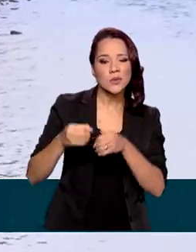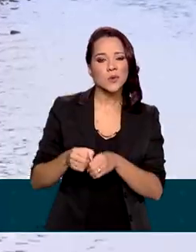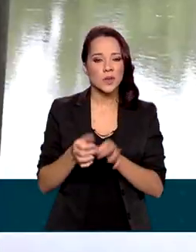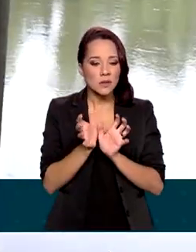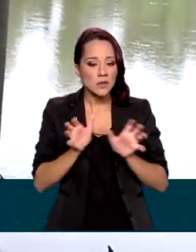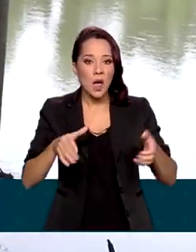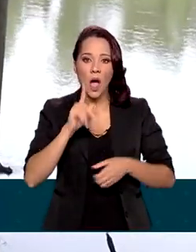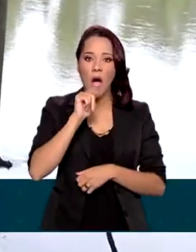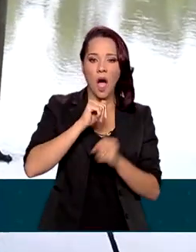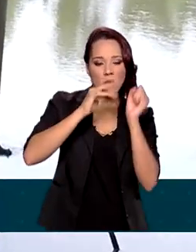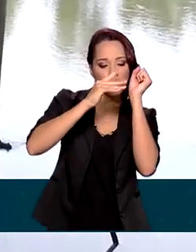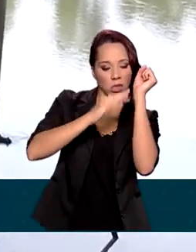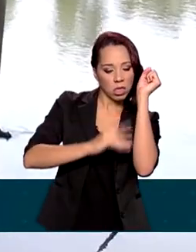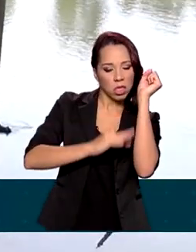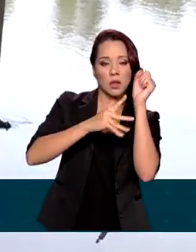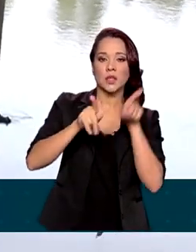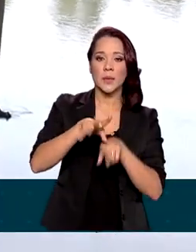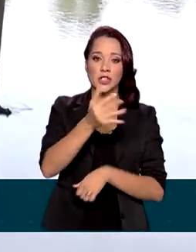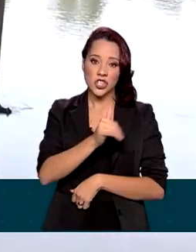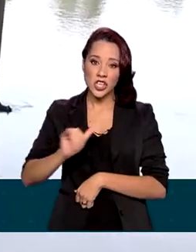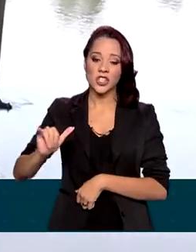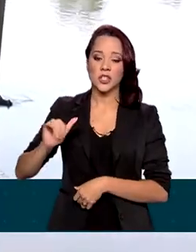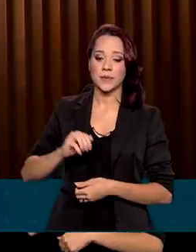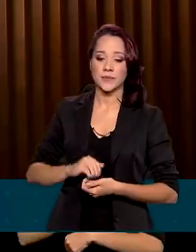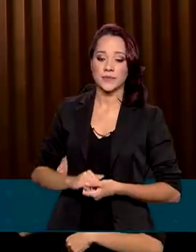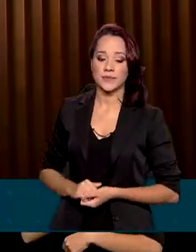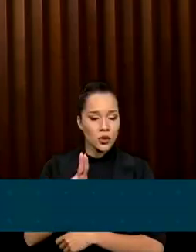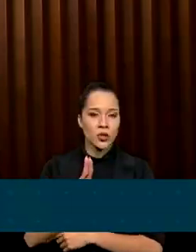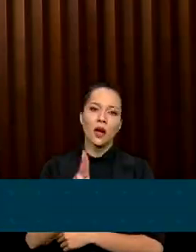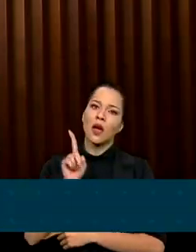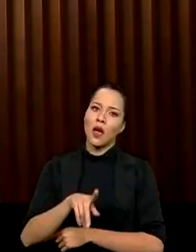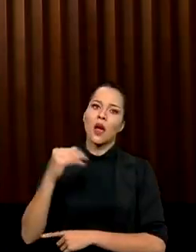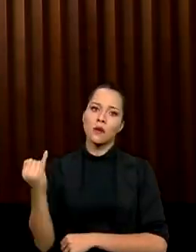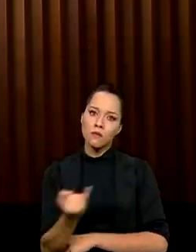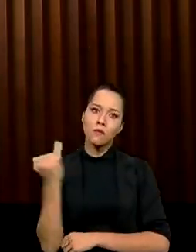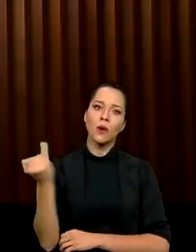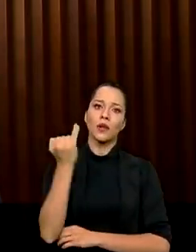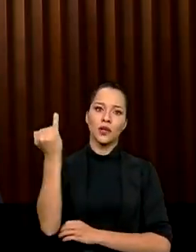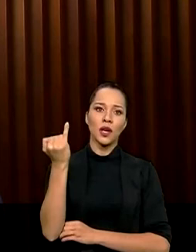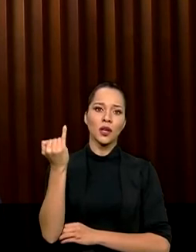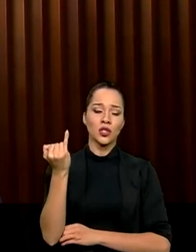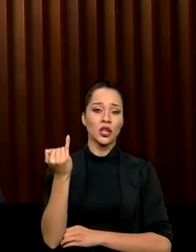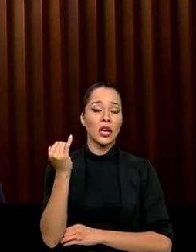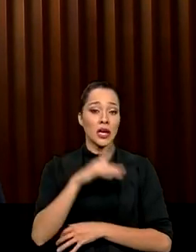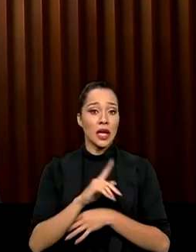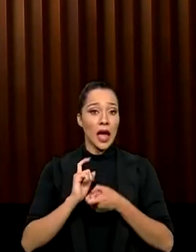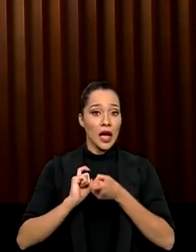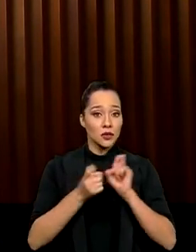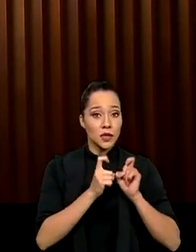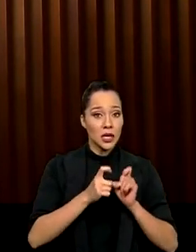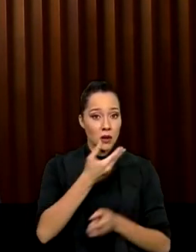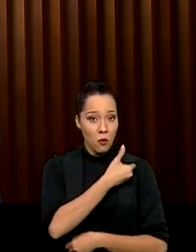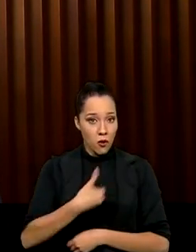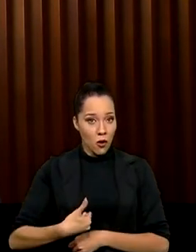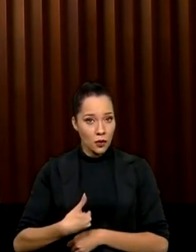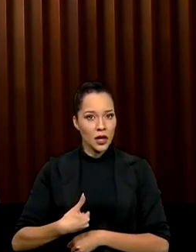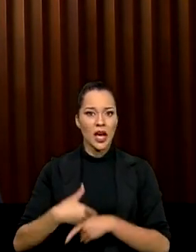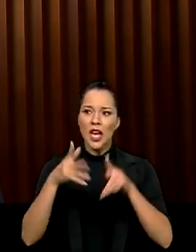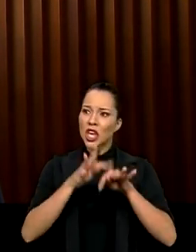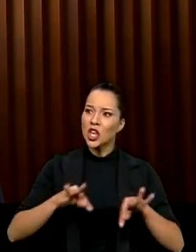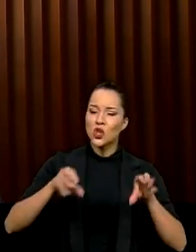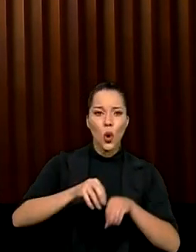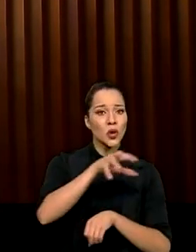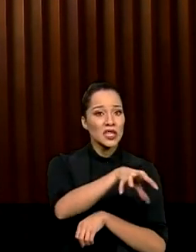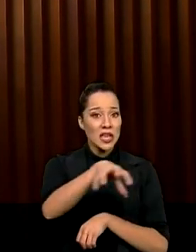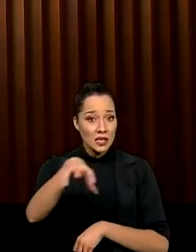reservatórios de água e a produção de energia hidrelétrica. É fundamental que a administração pública, em todas